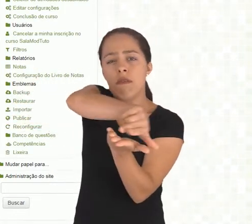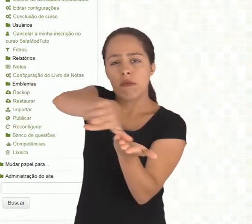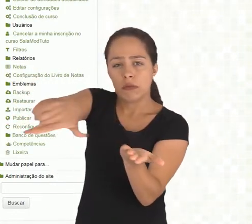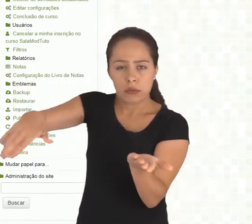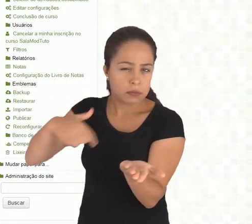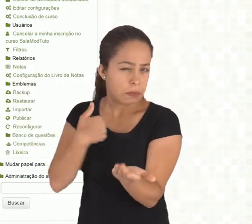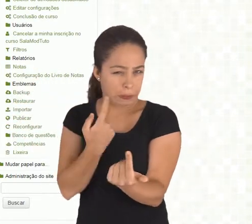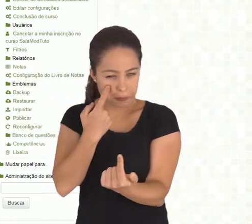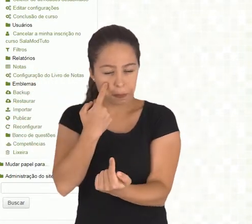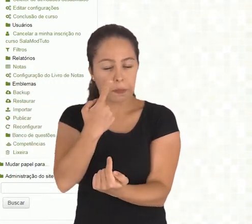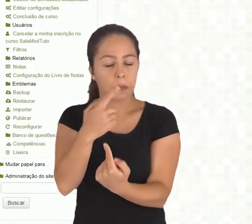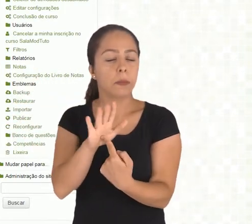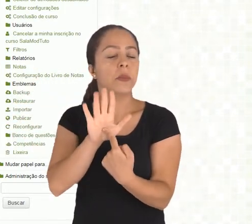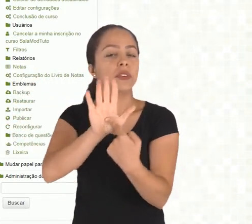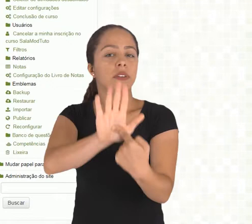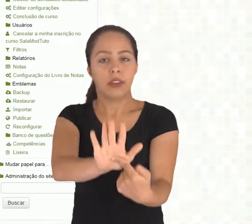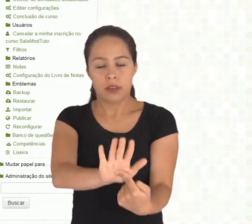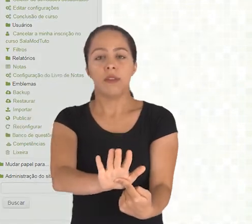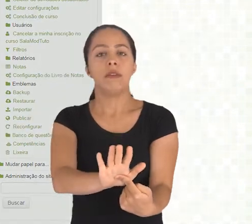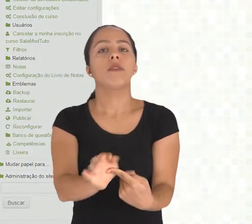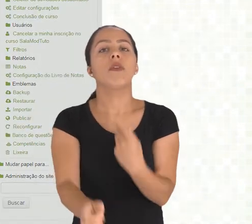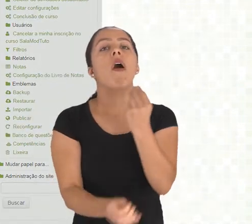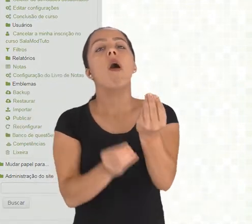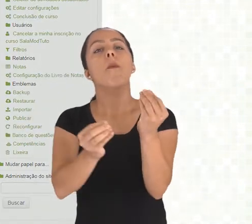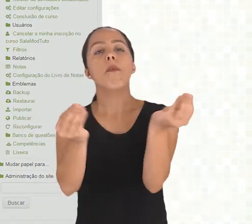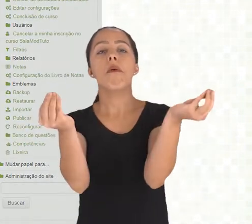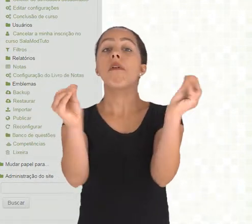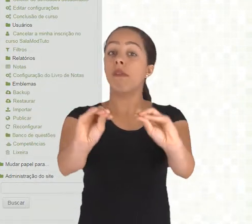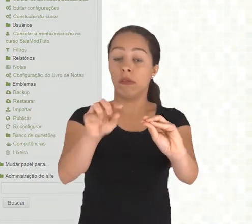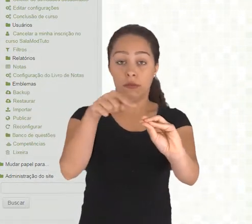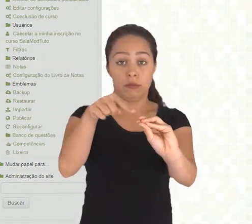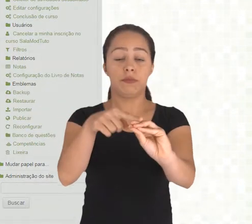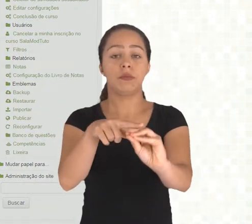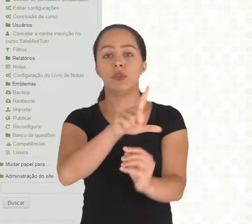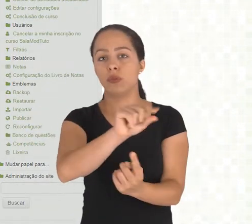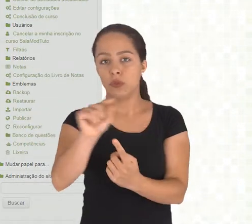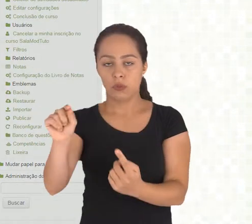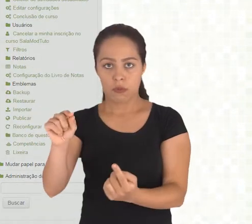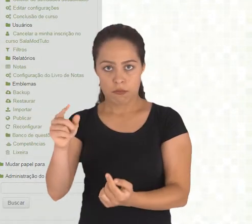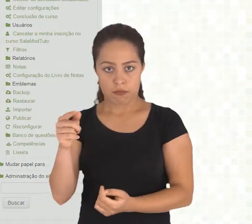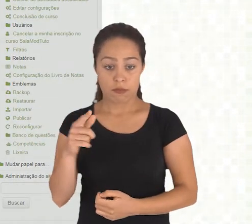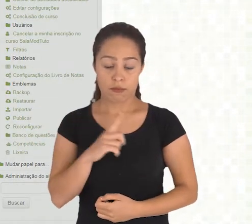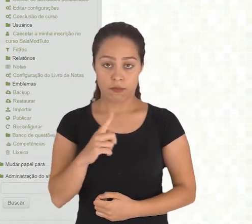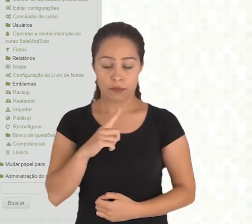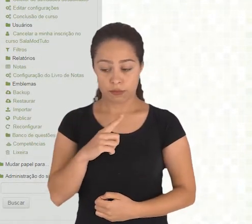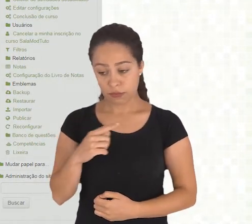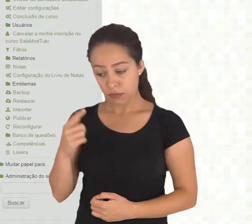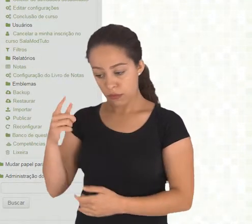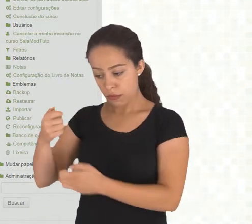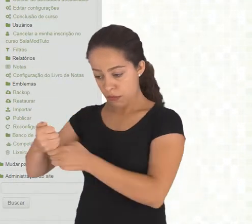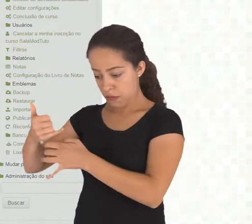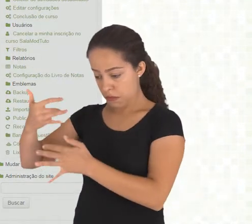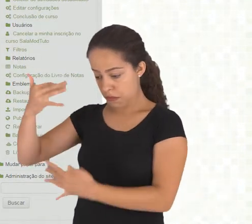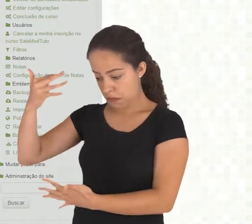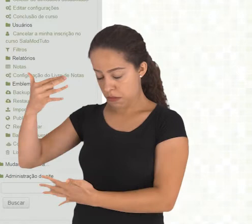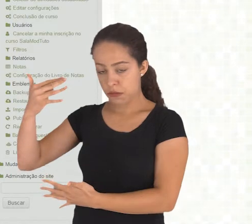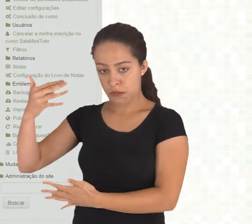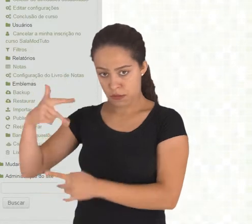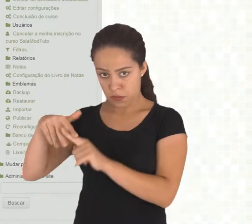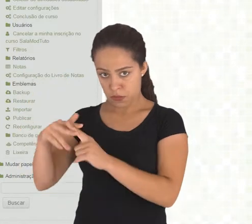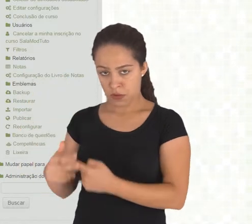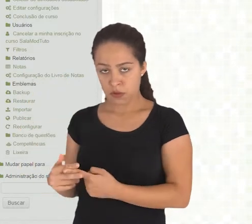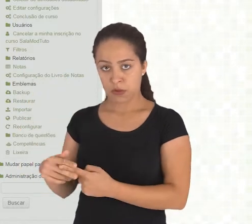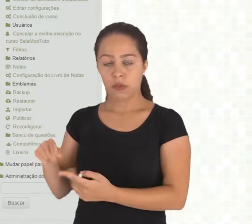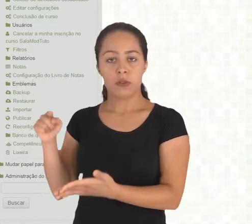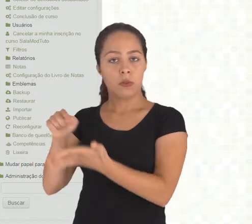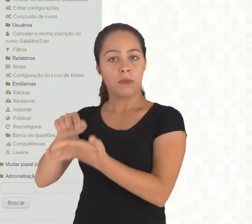escolha. Eu vou te mostrar aqui como adicionar a escolha, a inserção da escolha, é só vir aqui no adicionar uma atividade ou